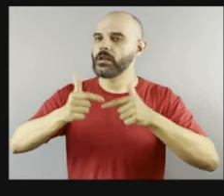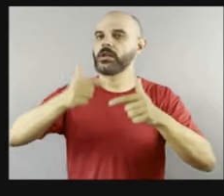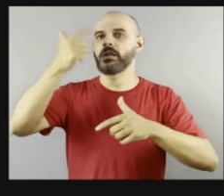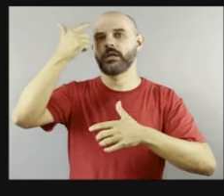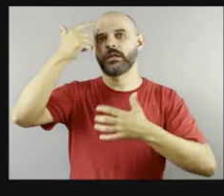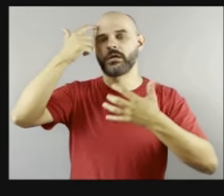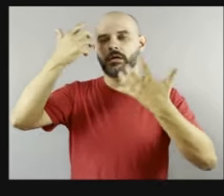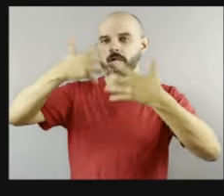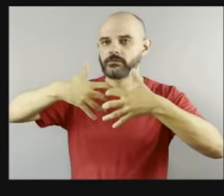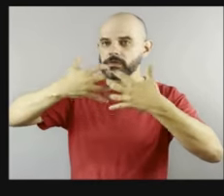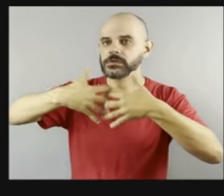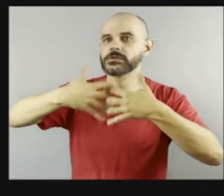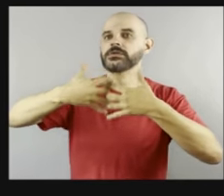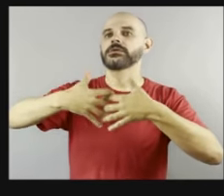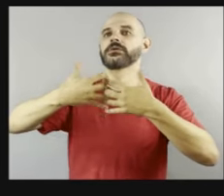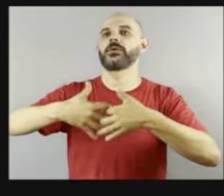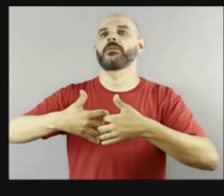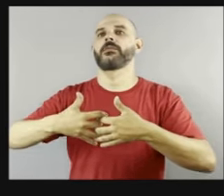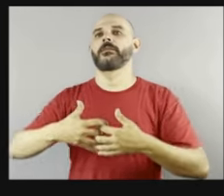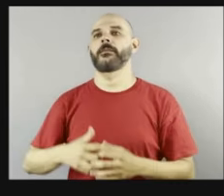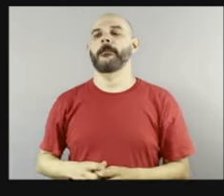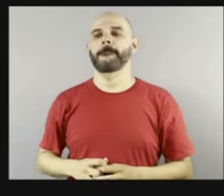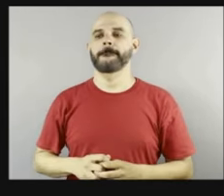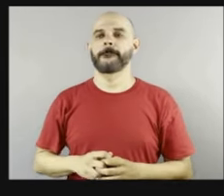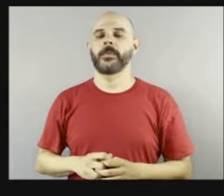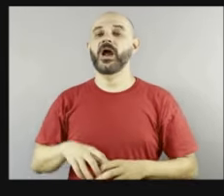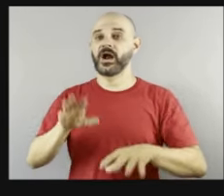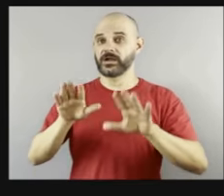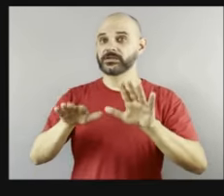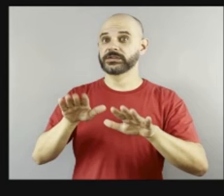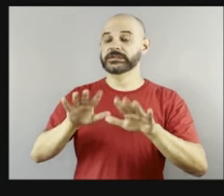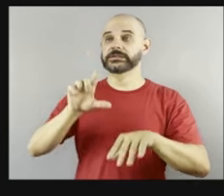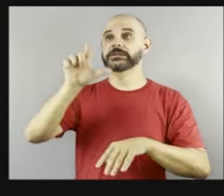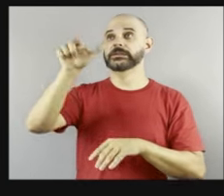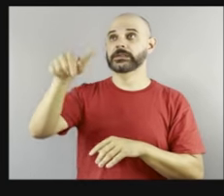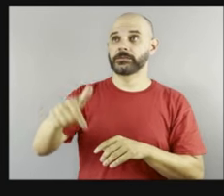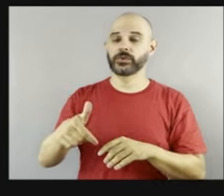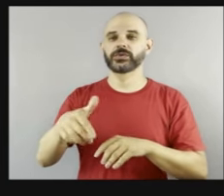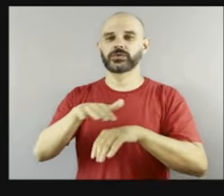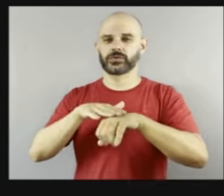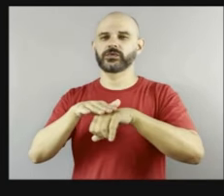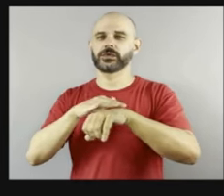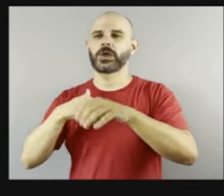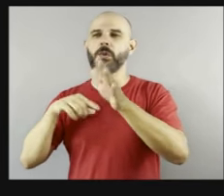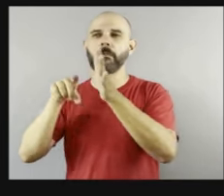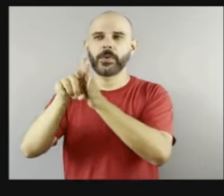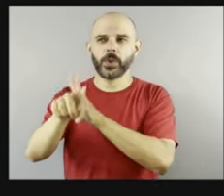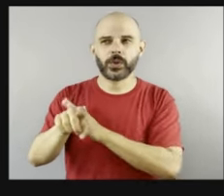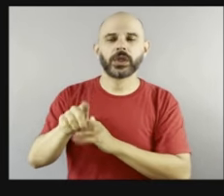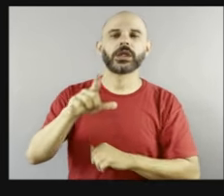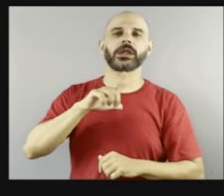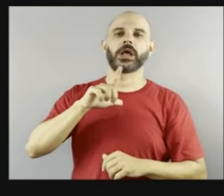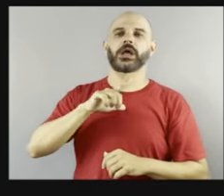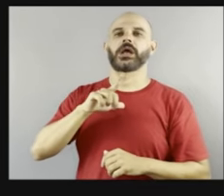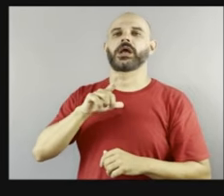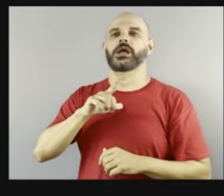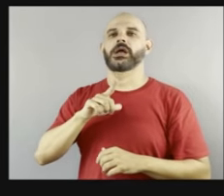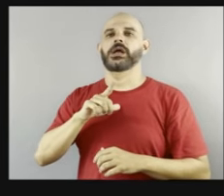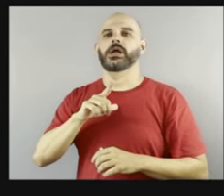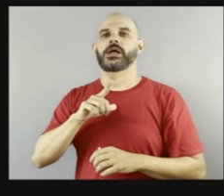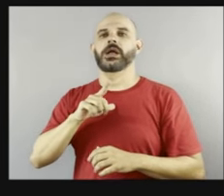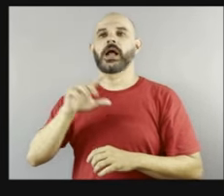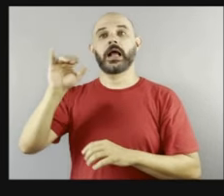coisa que talvez a gente fale um pouco mais à frente, que a gente vai falar, vou fazer uma pergunta sobre essa parte mais da internacionalização, também tem a ver um pouco com isso,